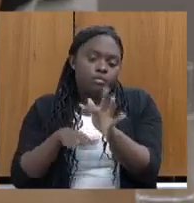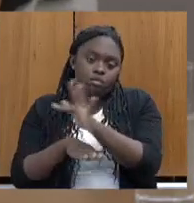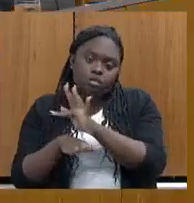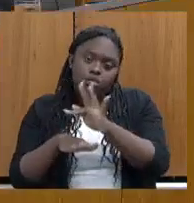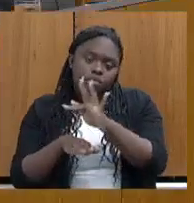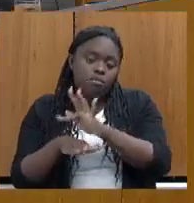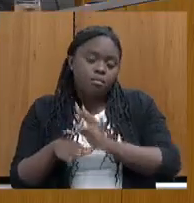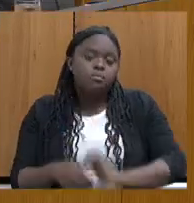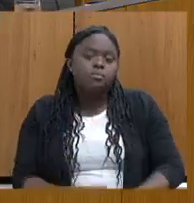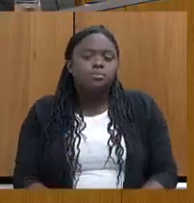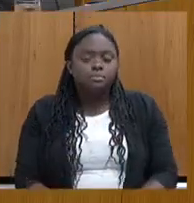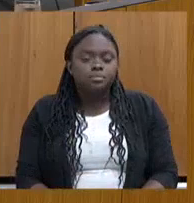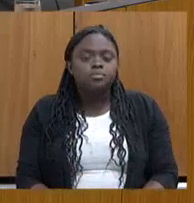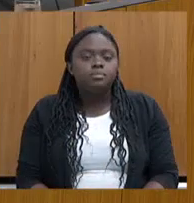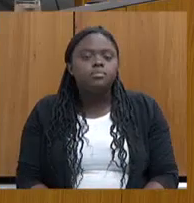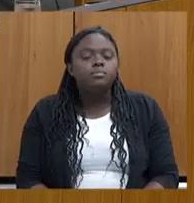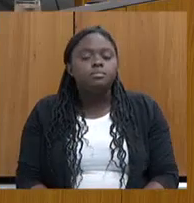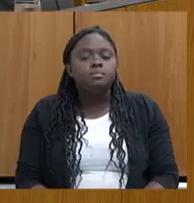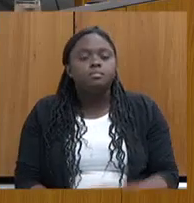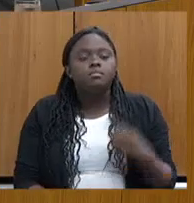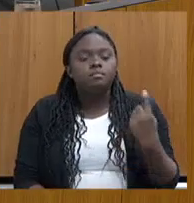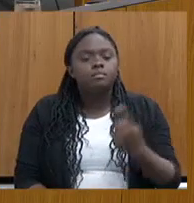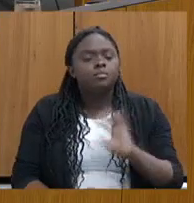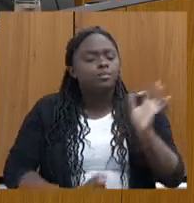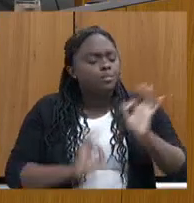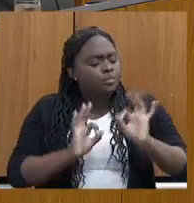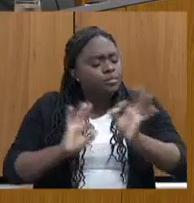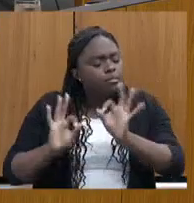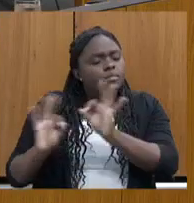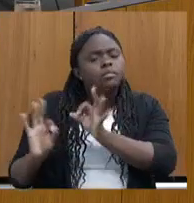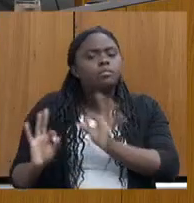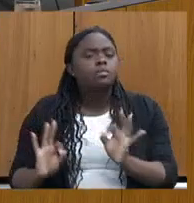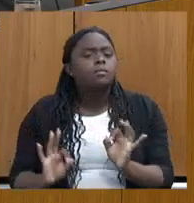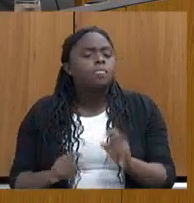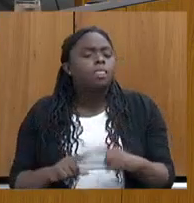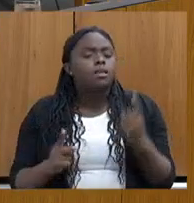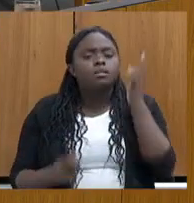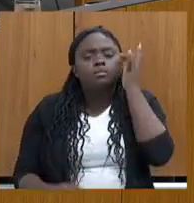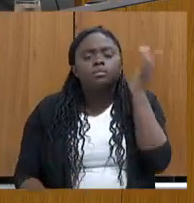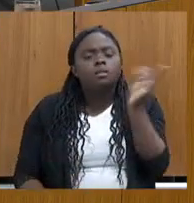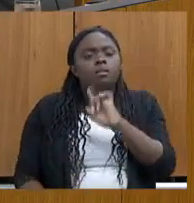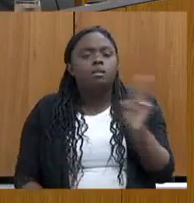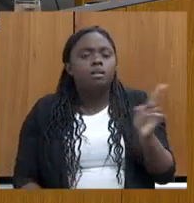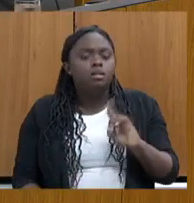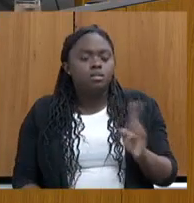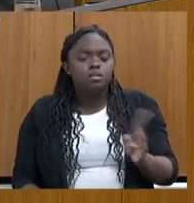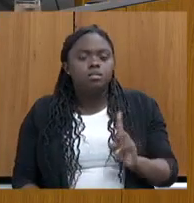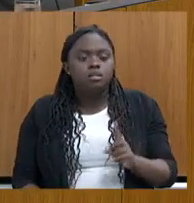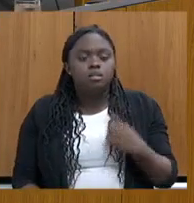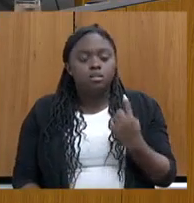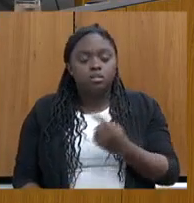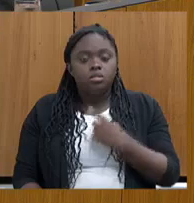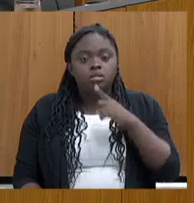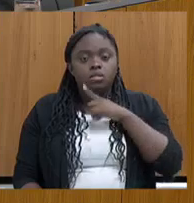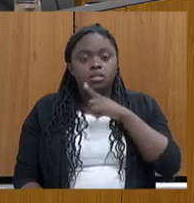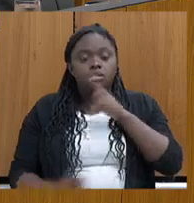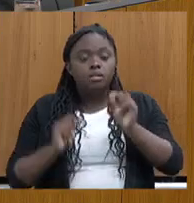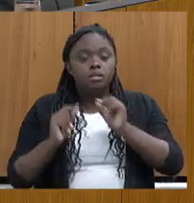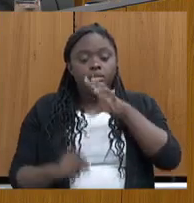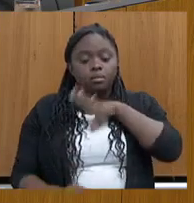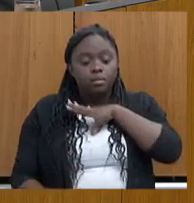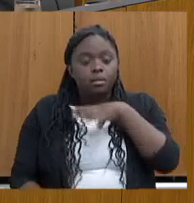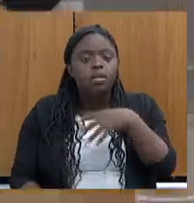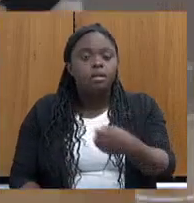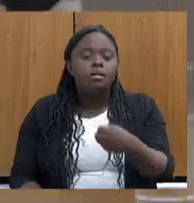É uma reengenharia que nós estamos fazendo aí, que não está sendo fácil, mas a constatação é nós estamos tendo a coragem de fazer